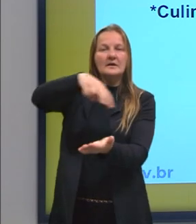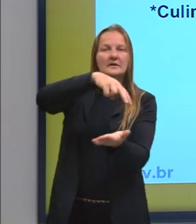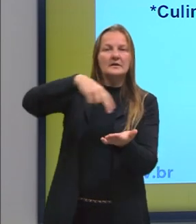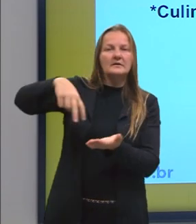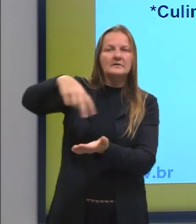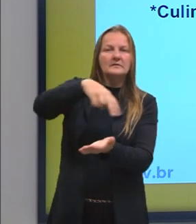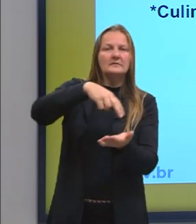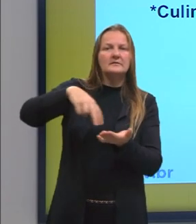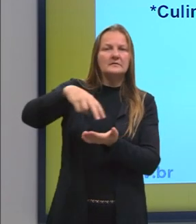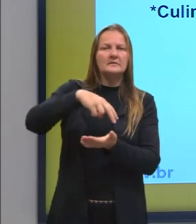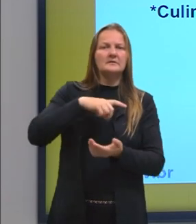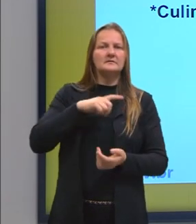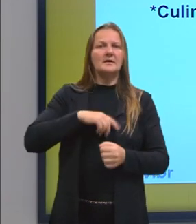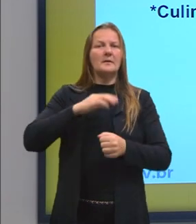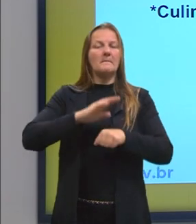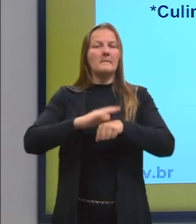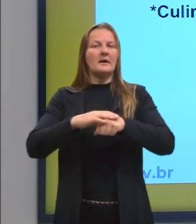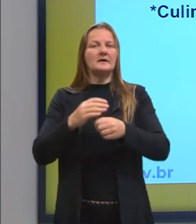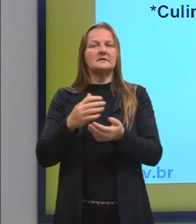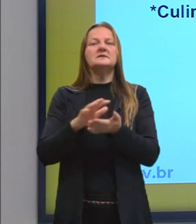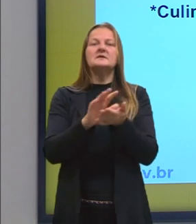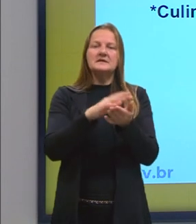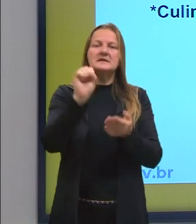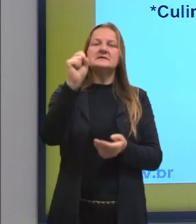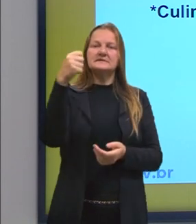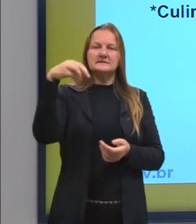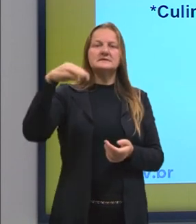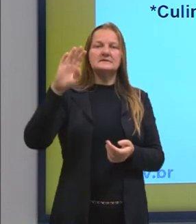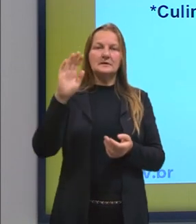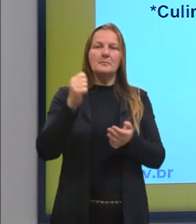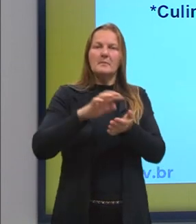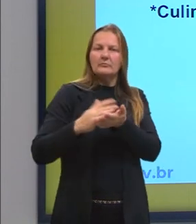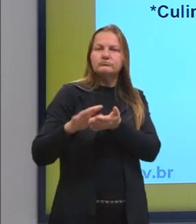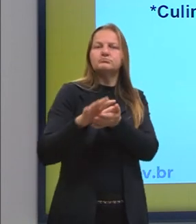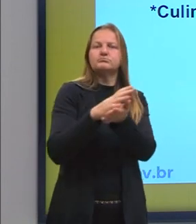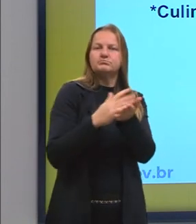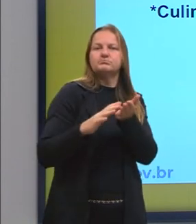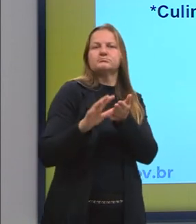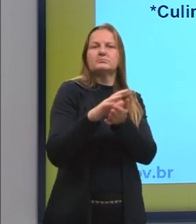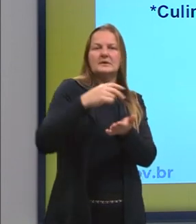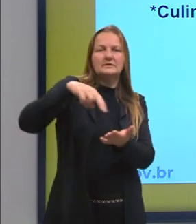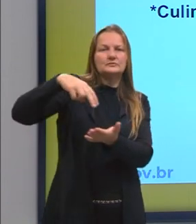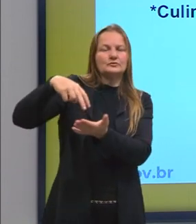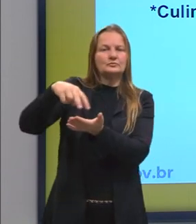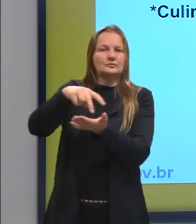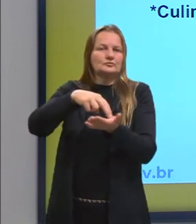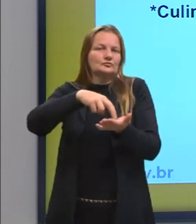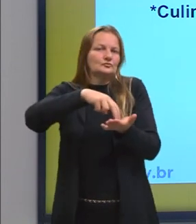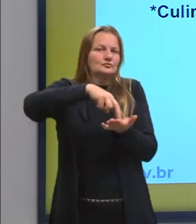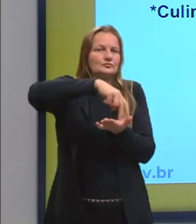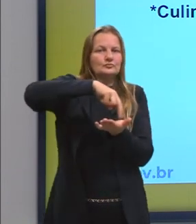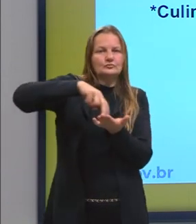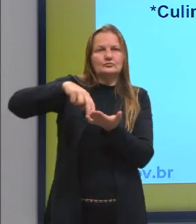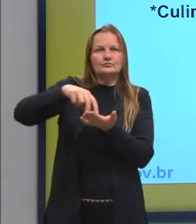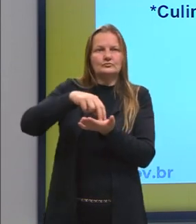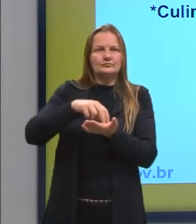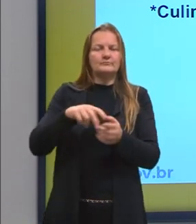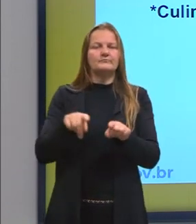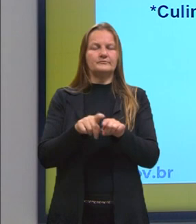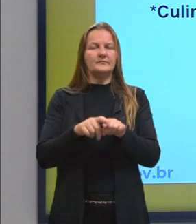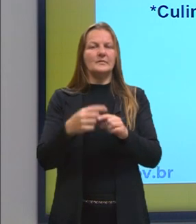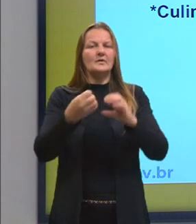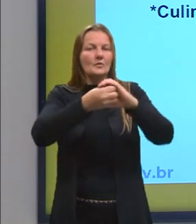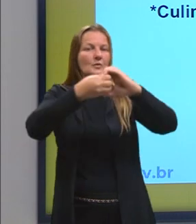a expressão maior, que é o samba, a expressão maior da cultura africana no Brasil. Então, está alguns